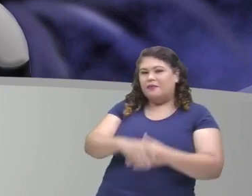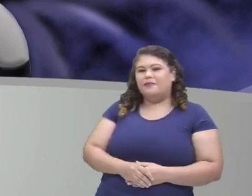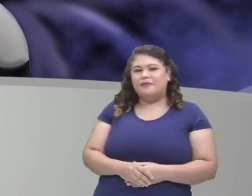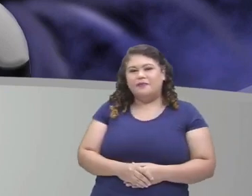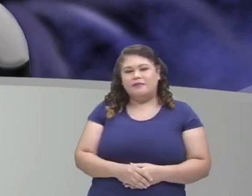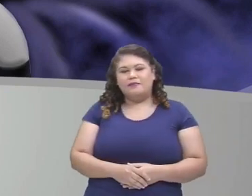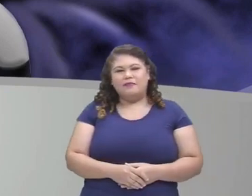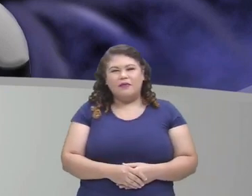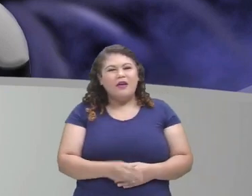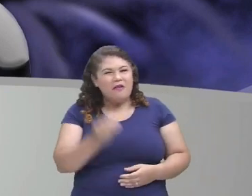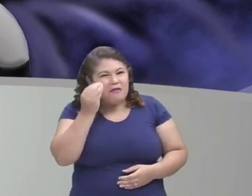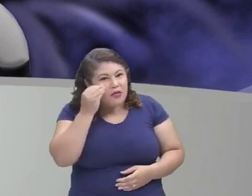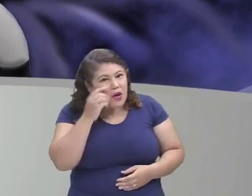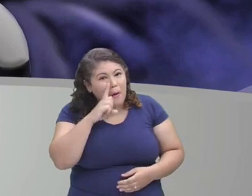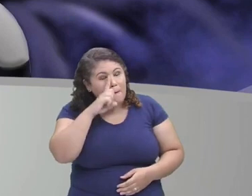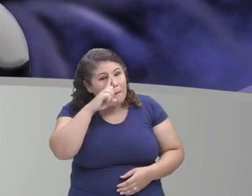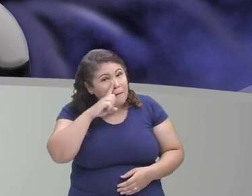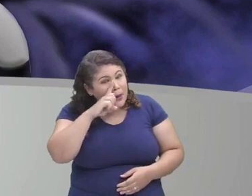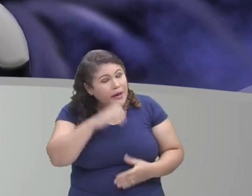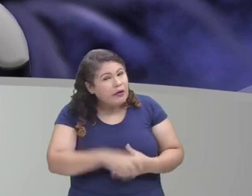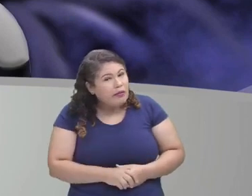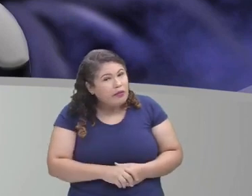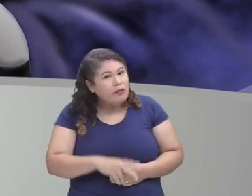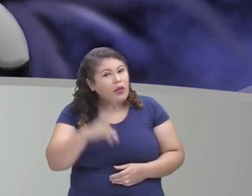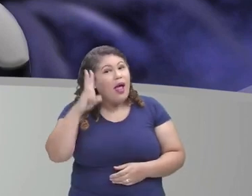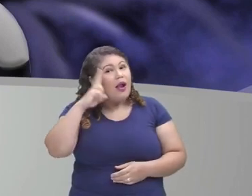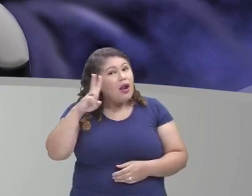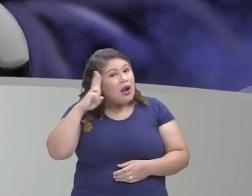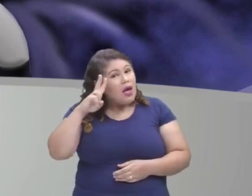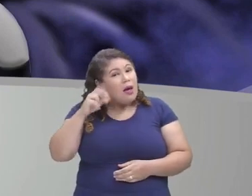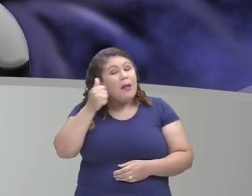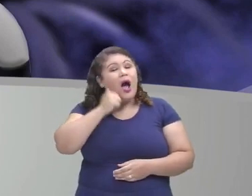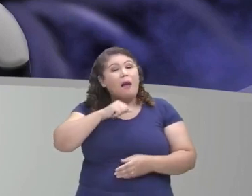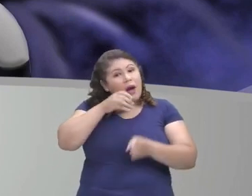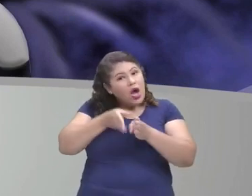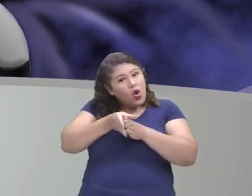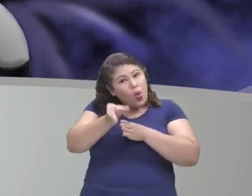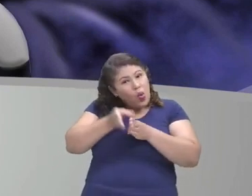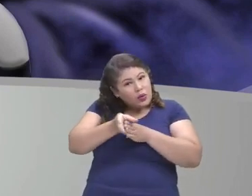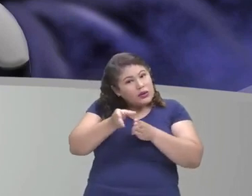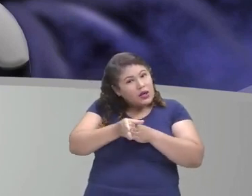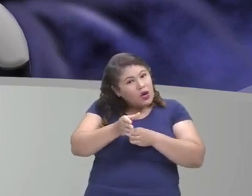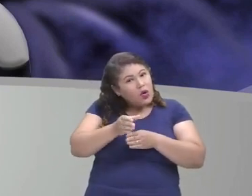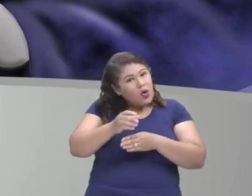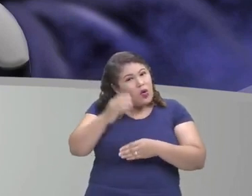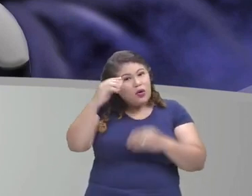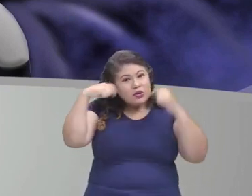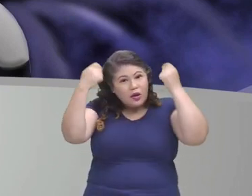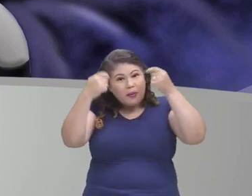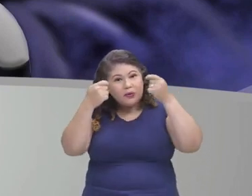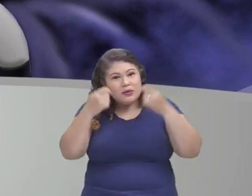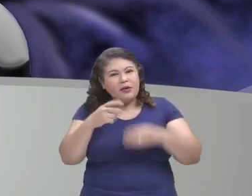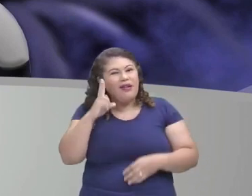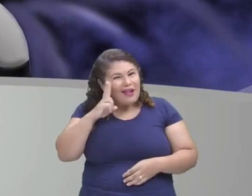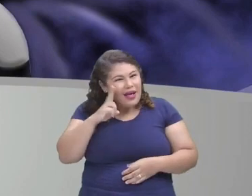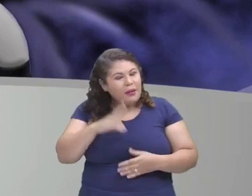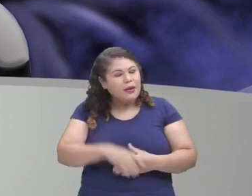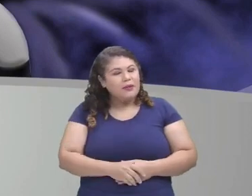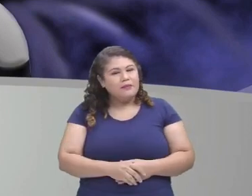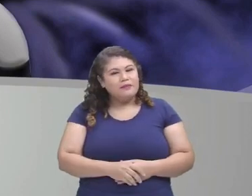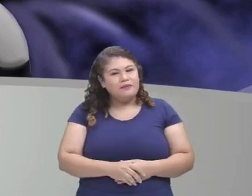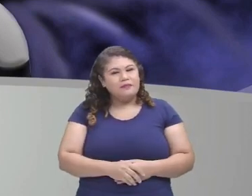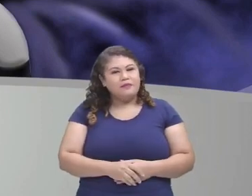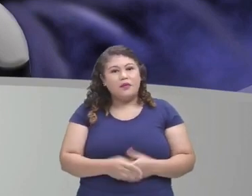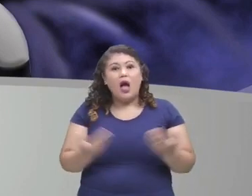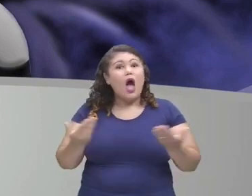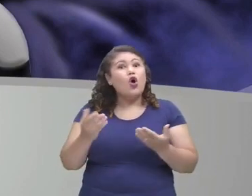perigoso, crianças. O foi que a mãe da Chapeuzinho Vermelho falou? Vocês lembram? E agora, o que